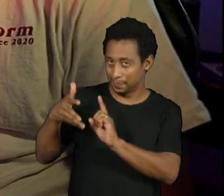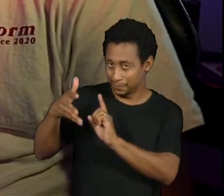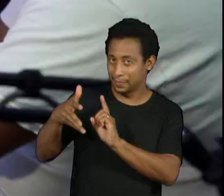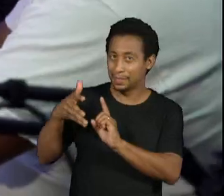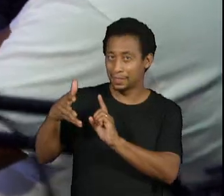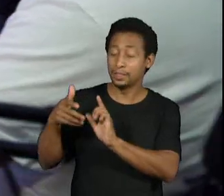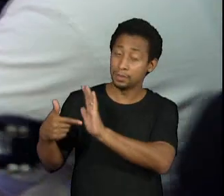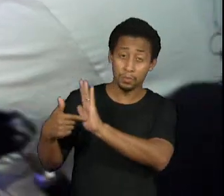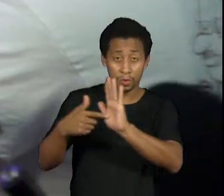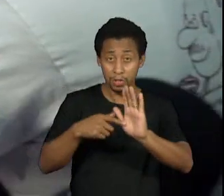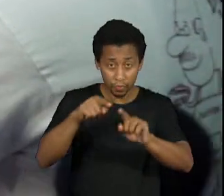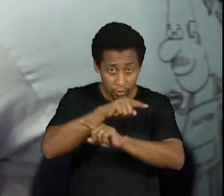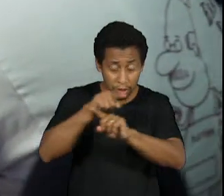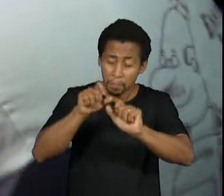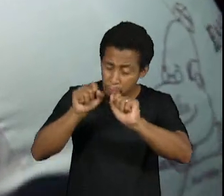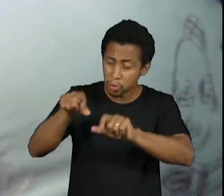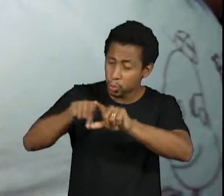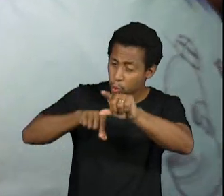nós escreve.